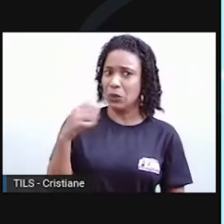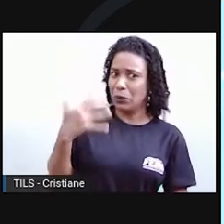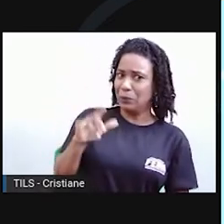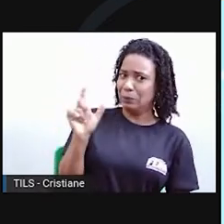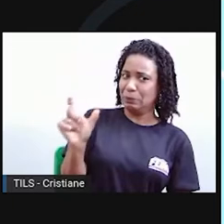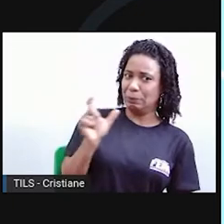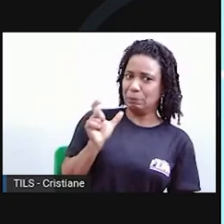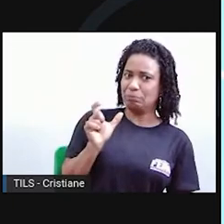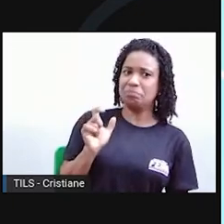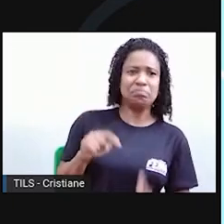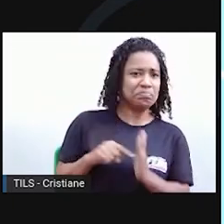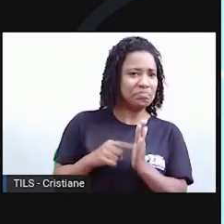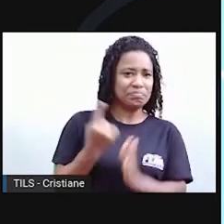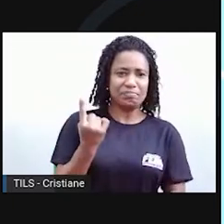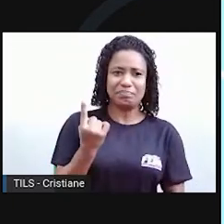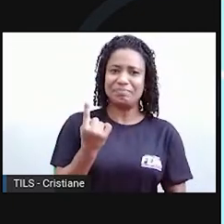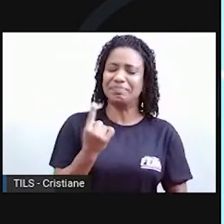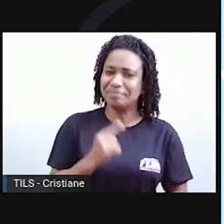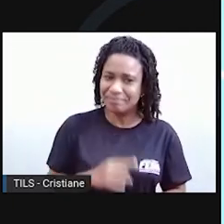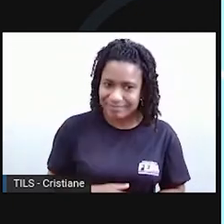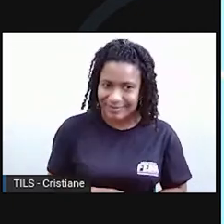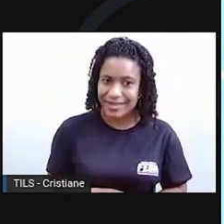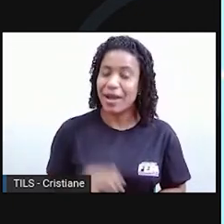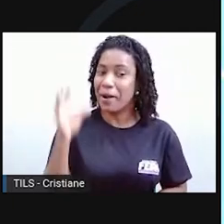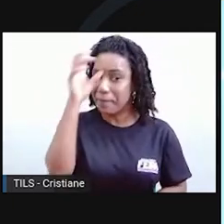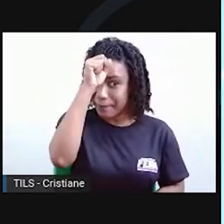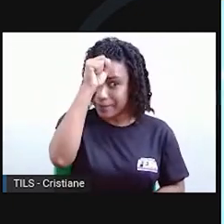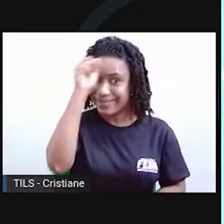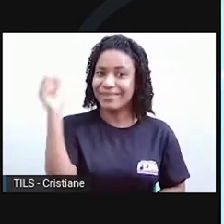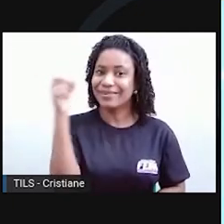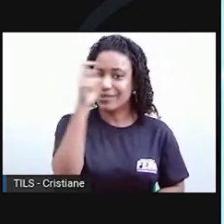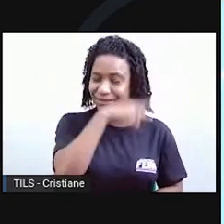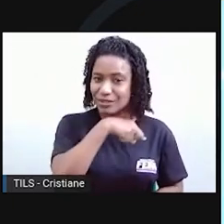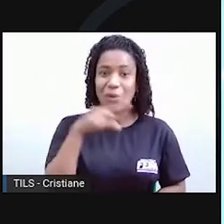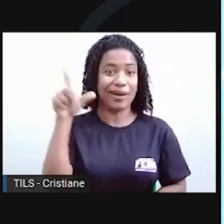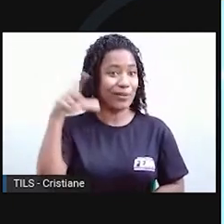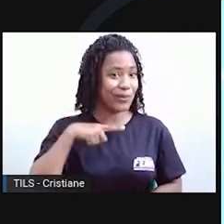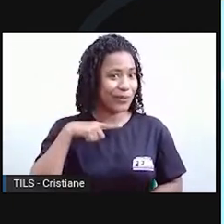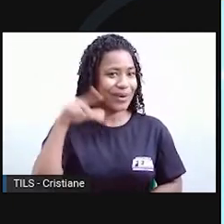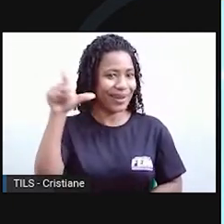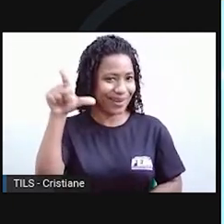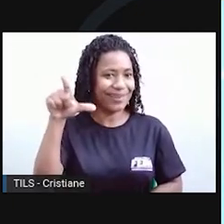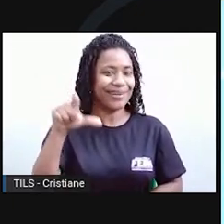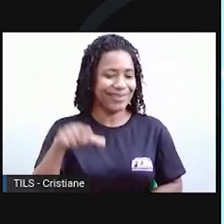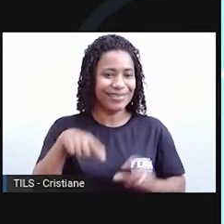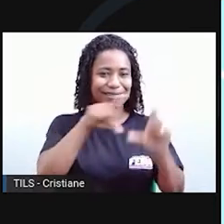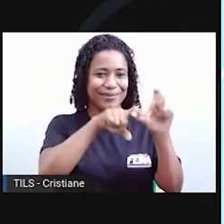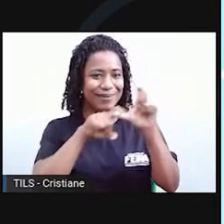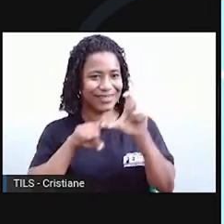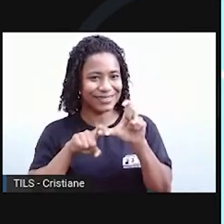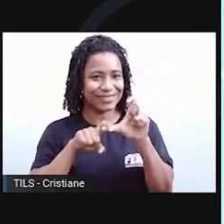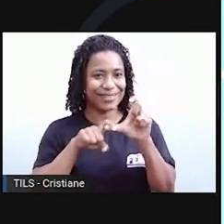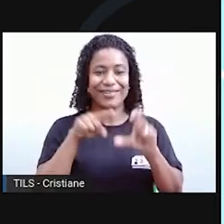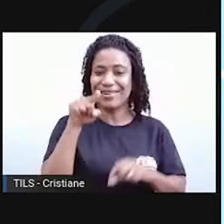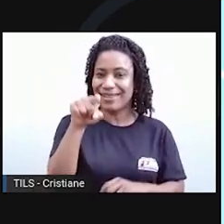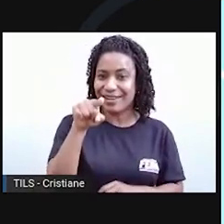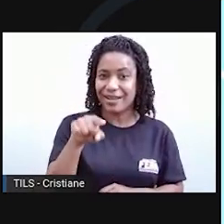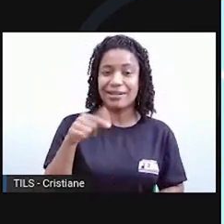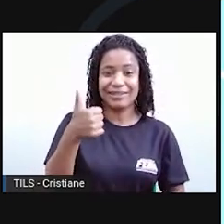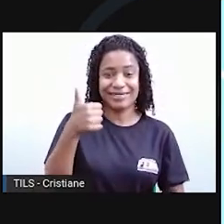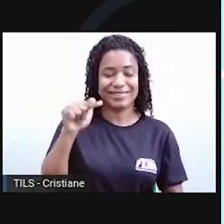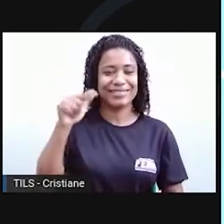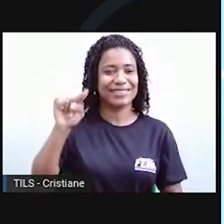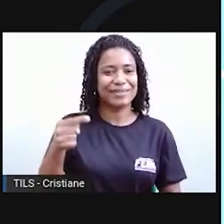falar, imagine para aprender isso daí. Ele é falado no Paquistão por cerca de 117 milhões de pessoas.